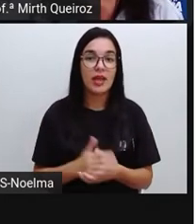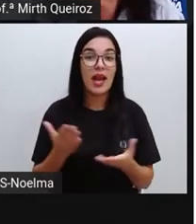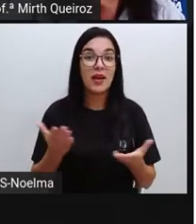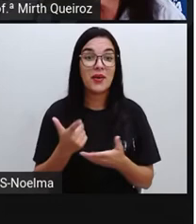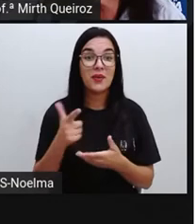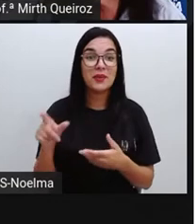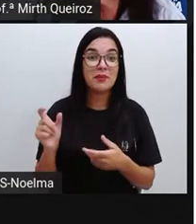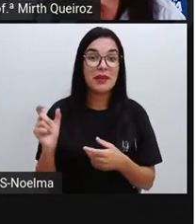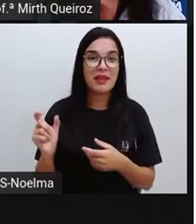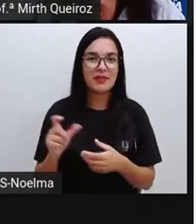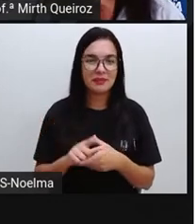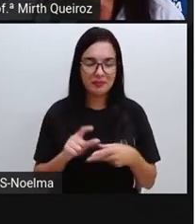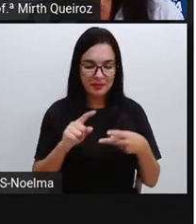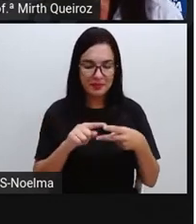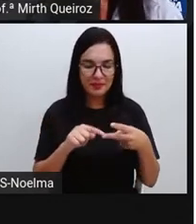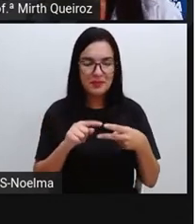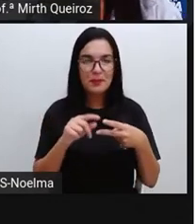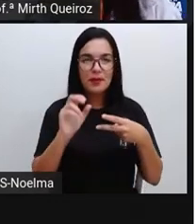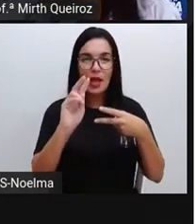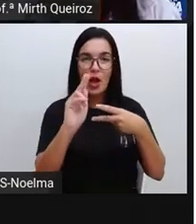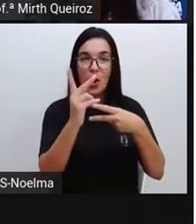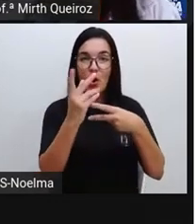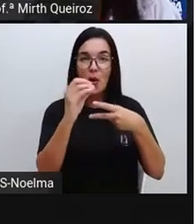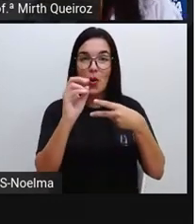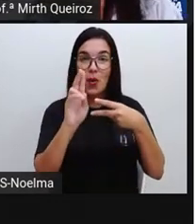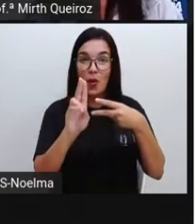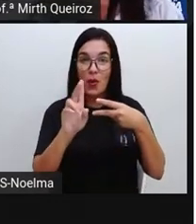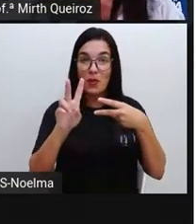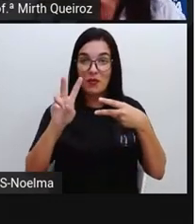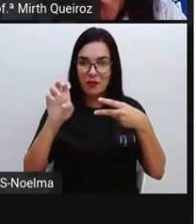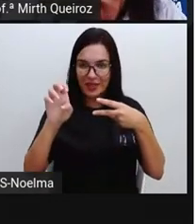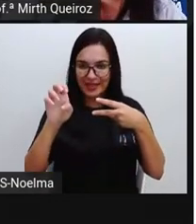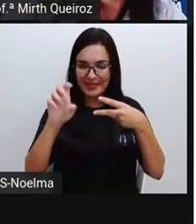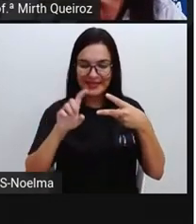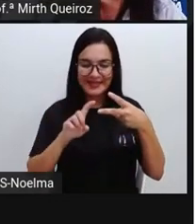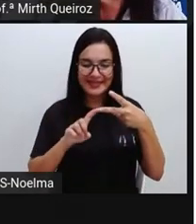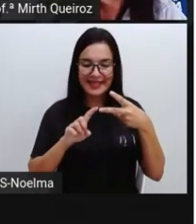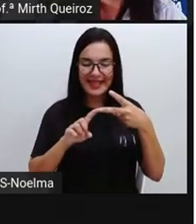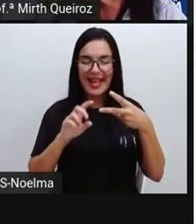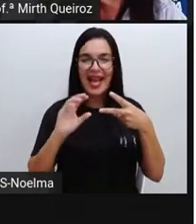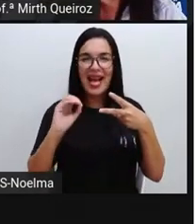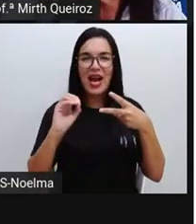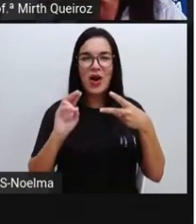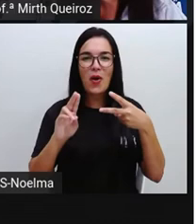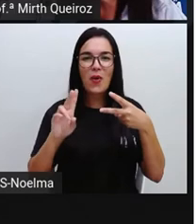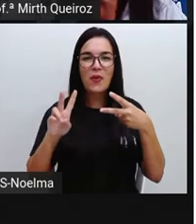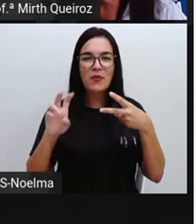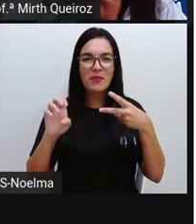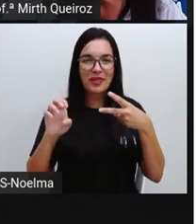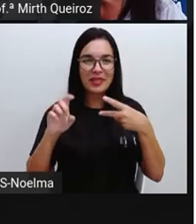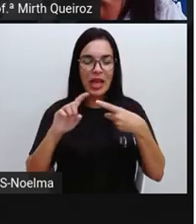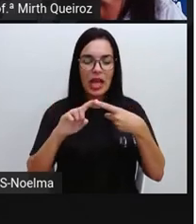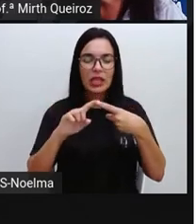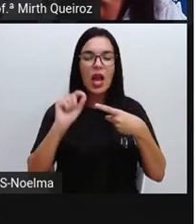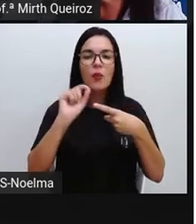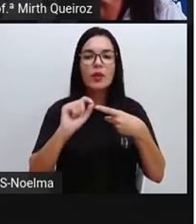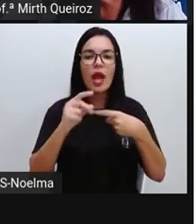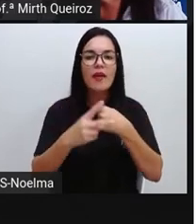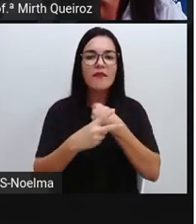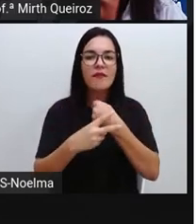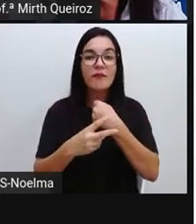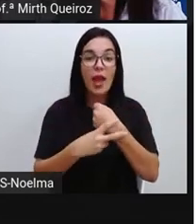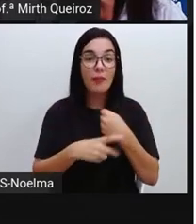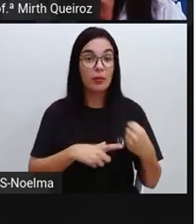Ouve com H e ouve com O. Ouve com H é o do verbo haver, certo?